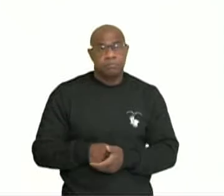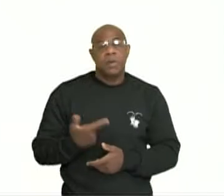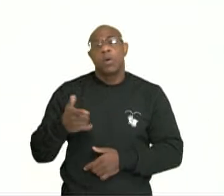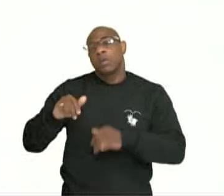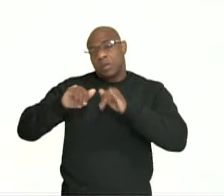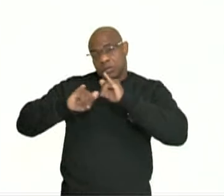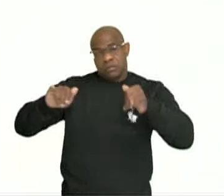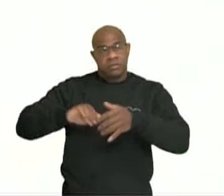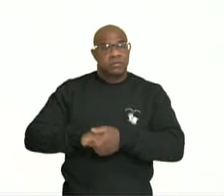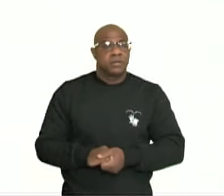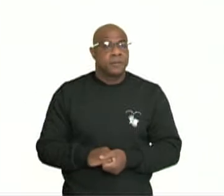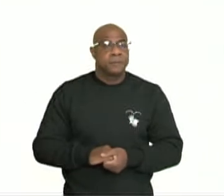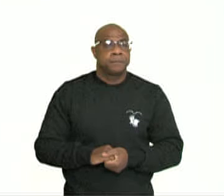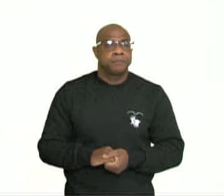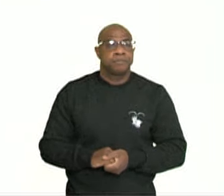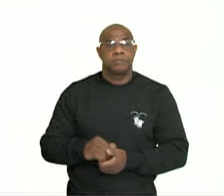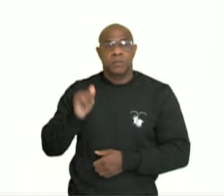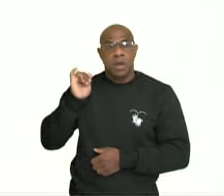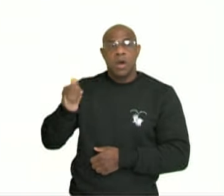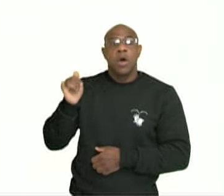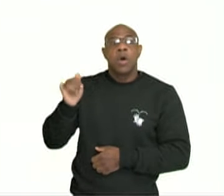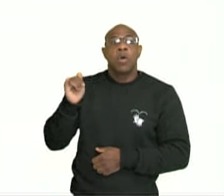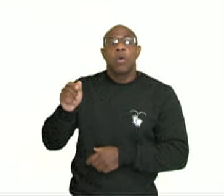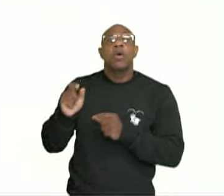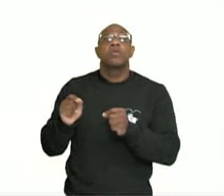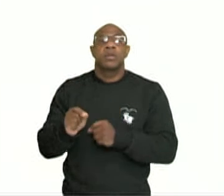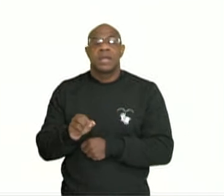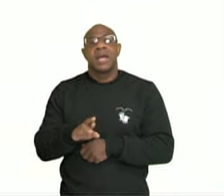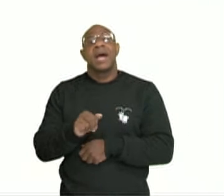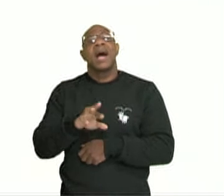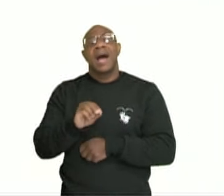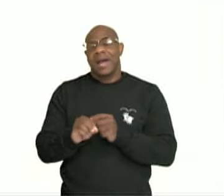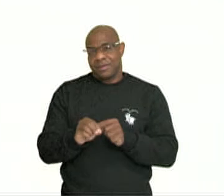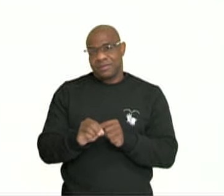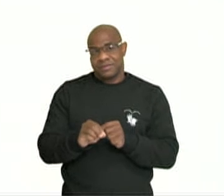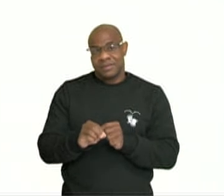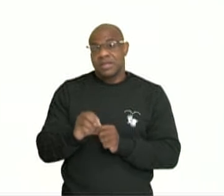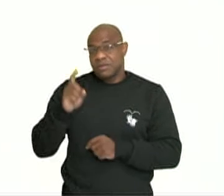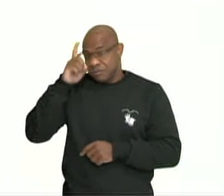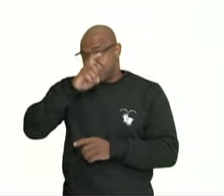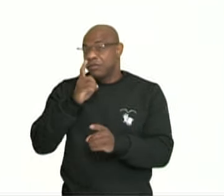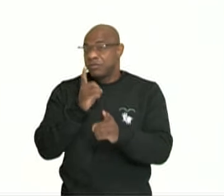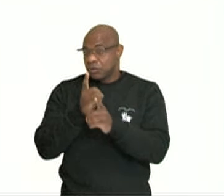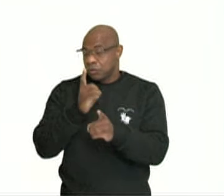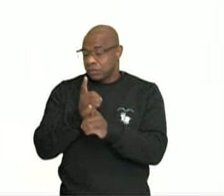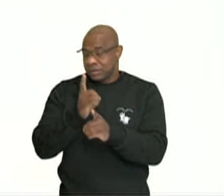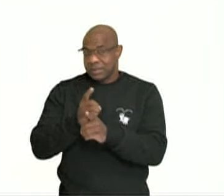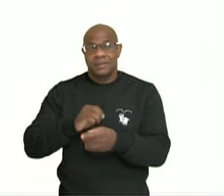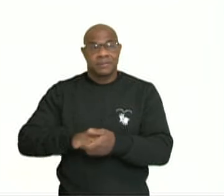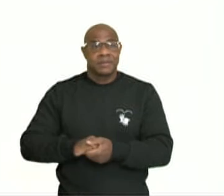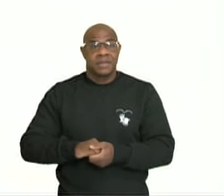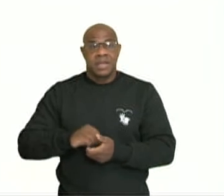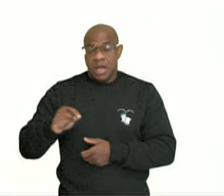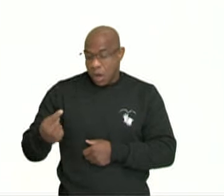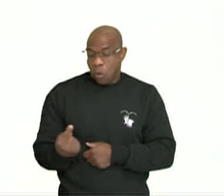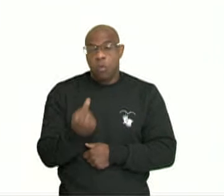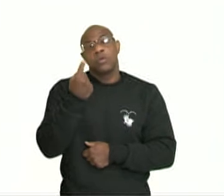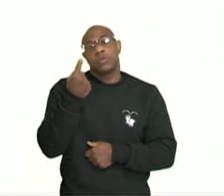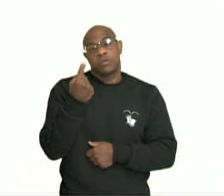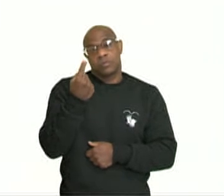Contos raros e inéditos em livro de Machado de Assis são reunidos. Perceba, raro e inédito.